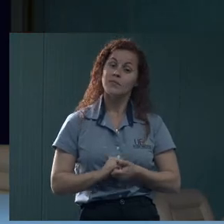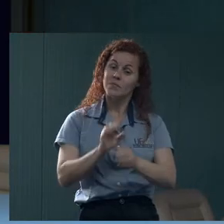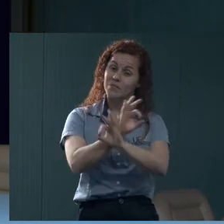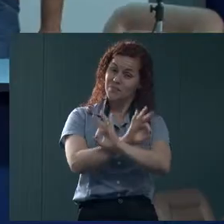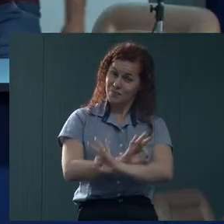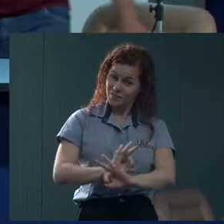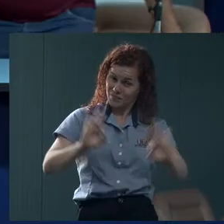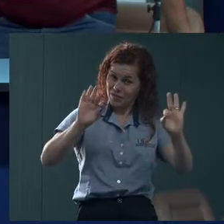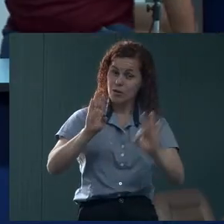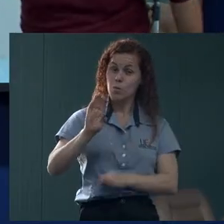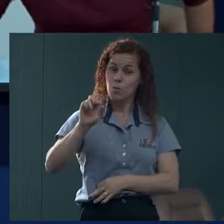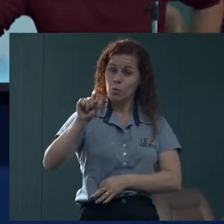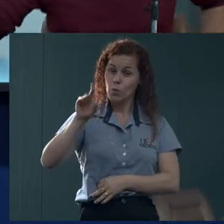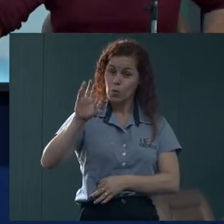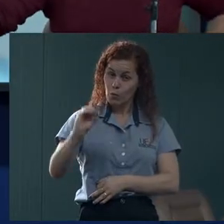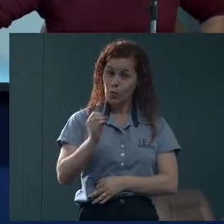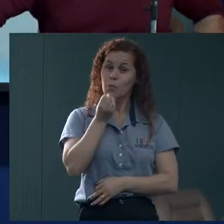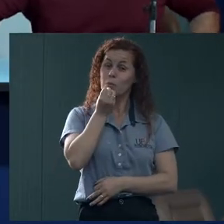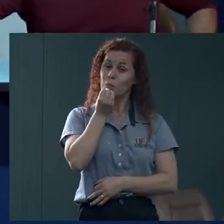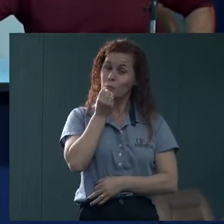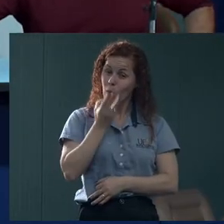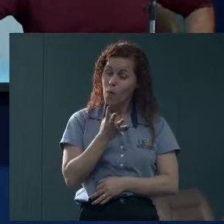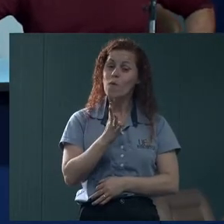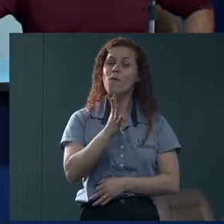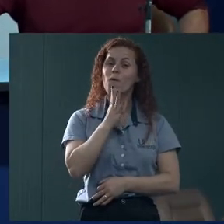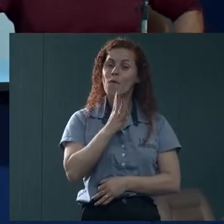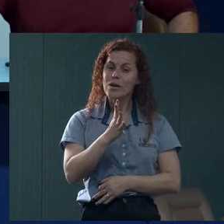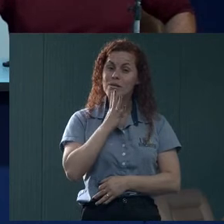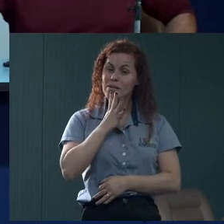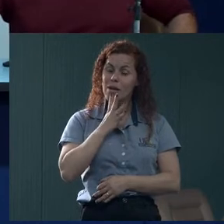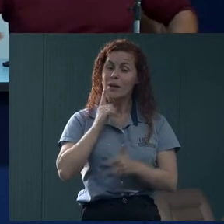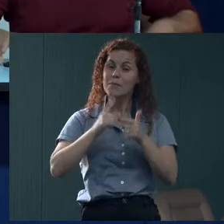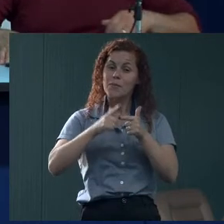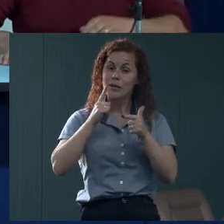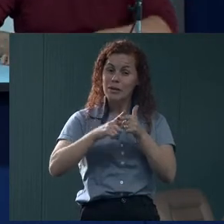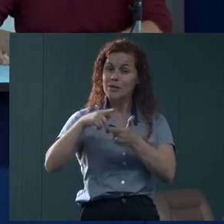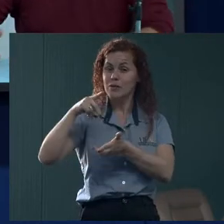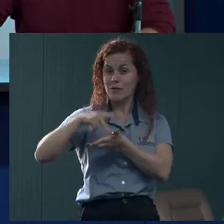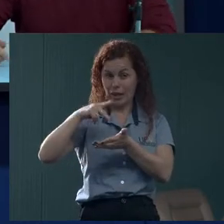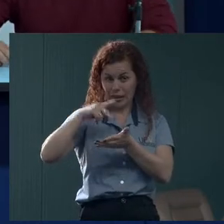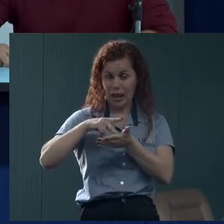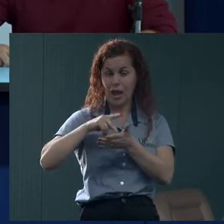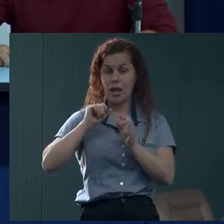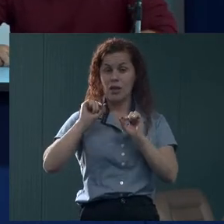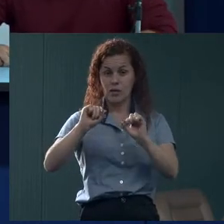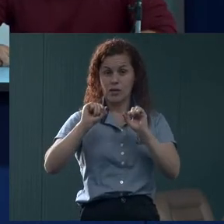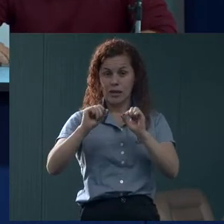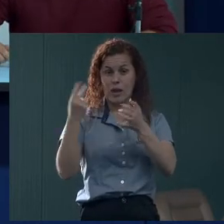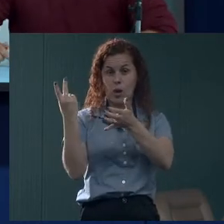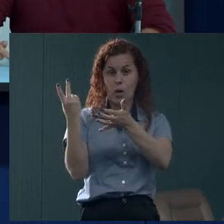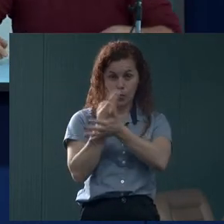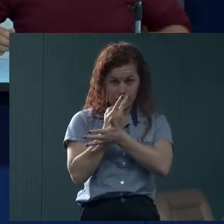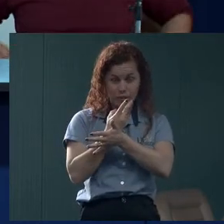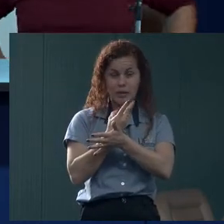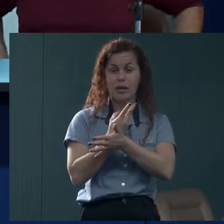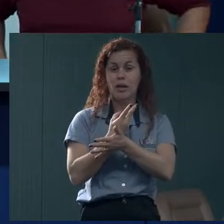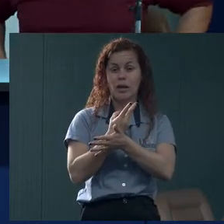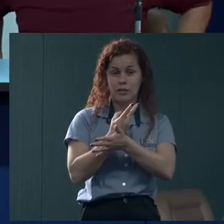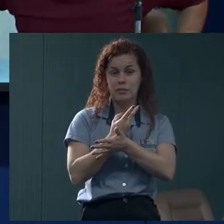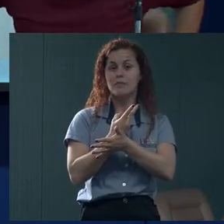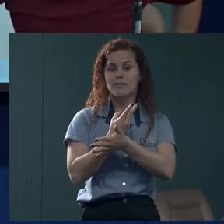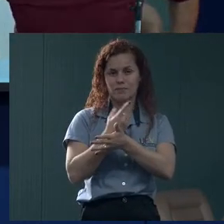Ótimo, Bruno. Muito bom a gente conhecer, porque, realmente, muitas vezes a gente se depara com essas situações